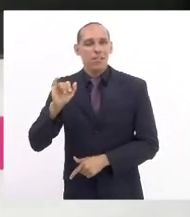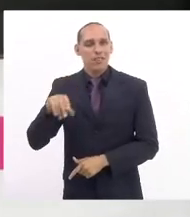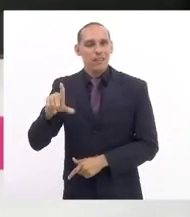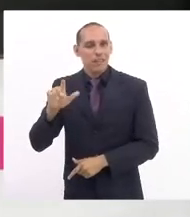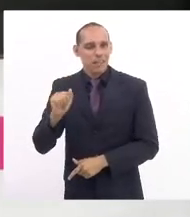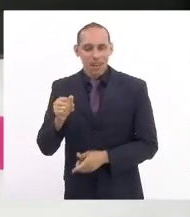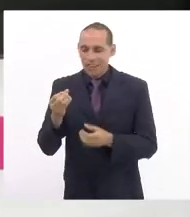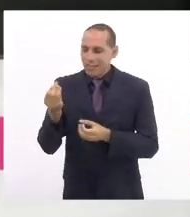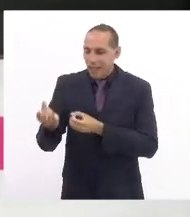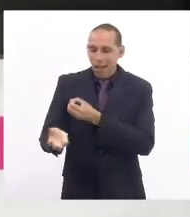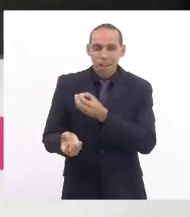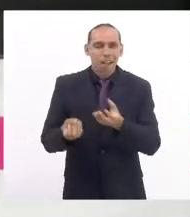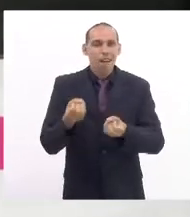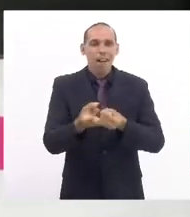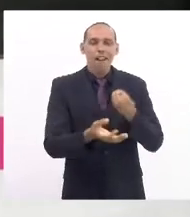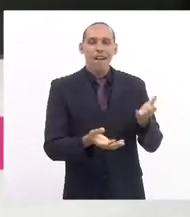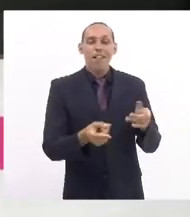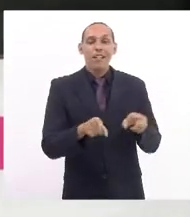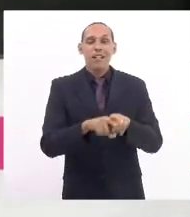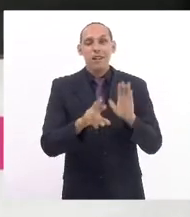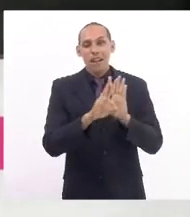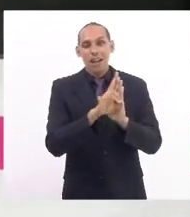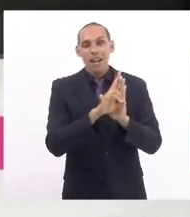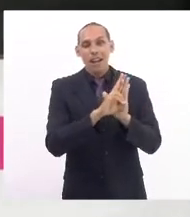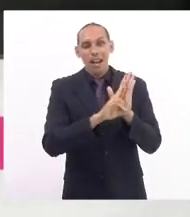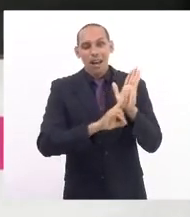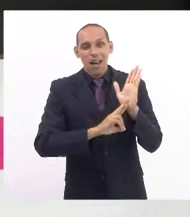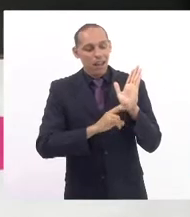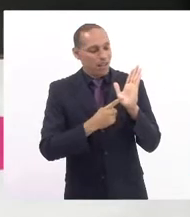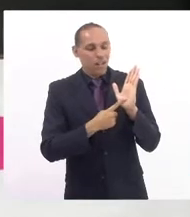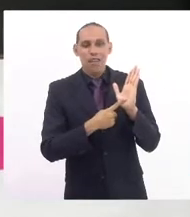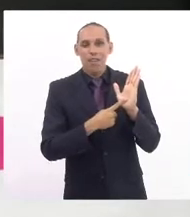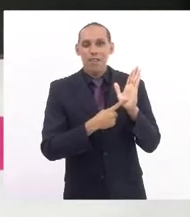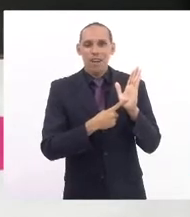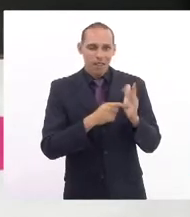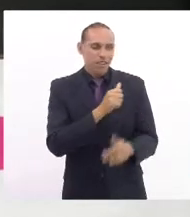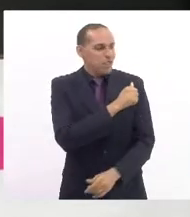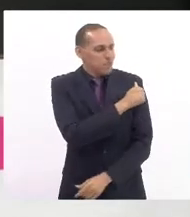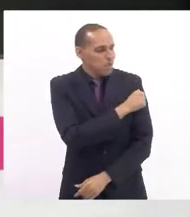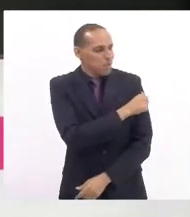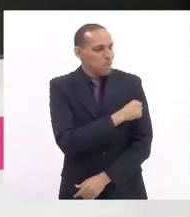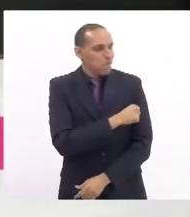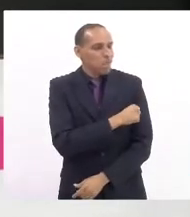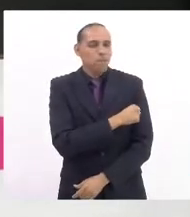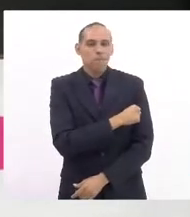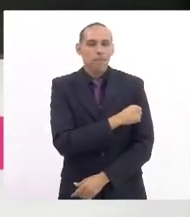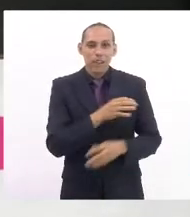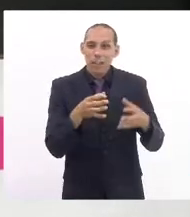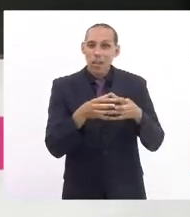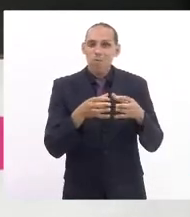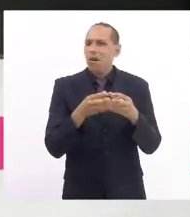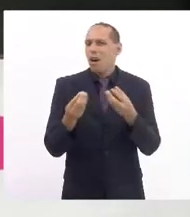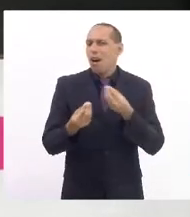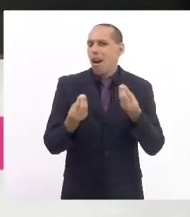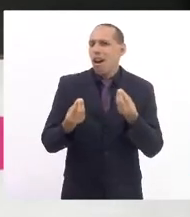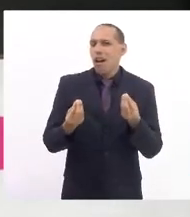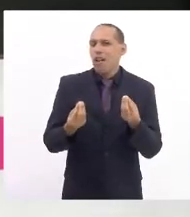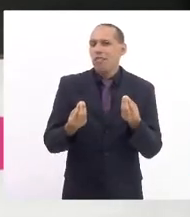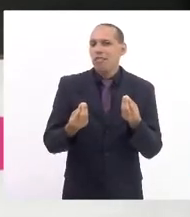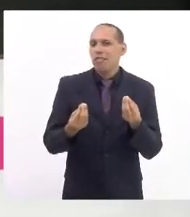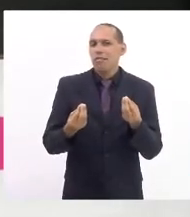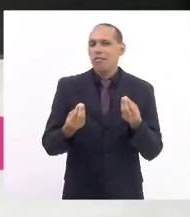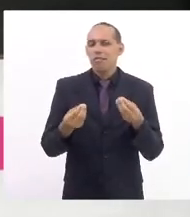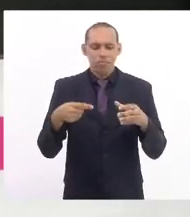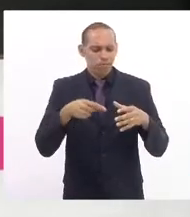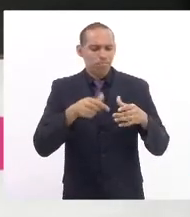e o relatório que foi entregue, deputada enfermeira Regiane, do desempenho da comissão, que é uma comissão super